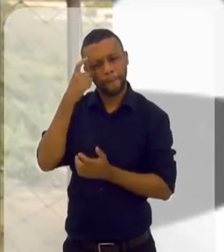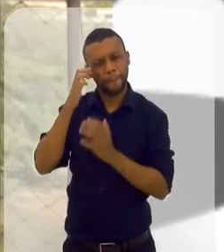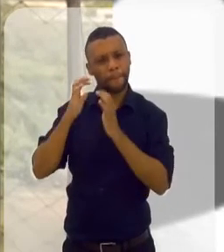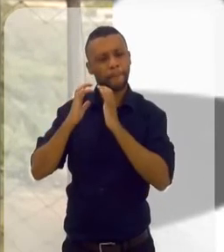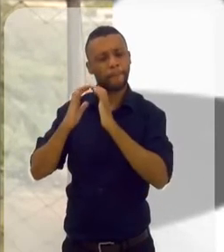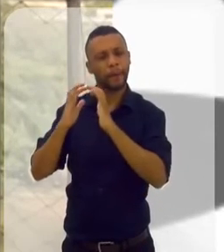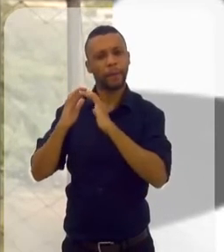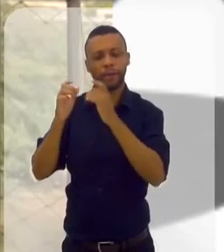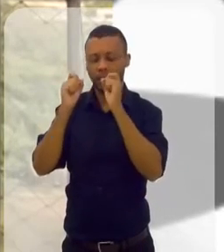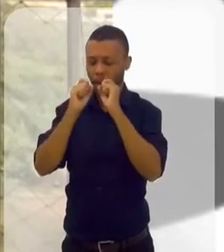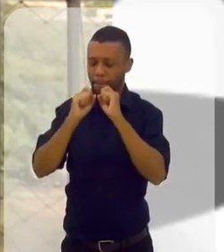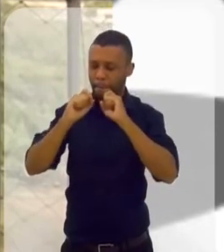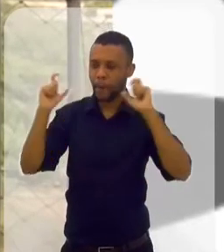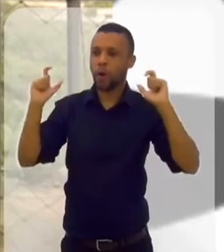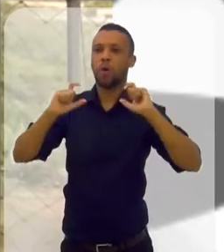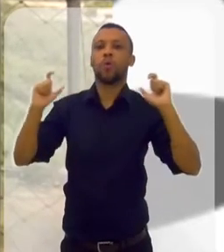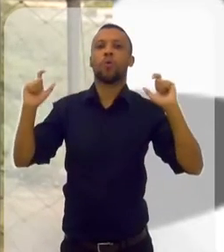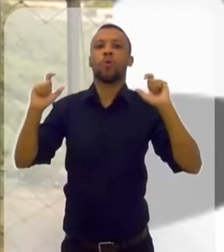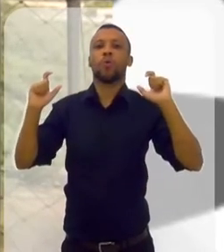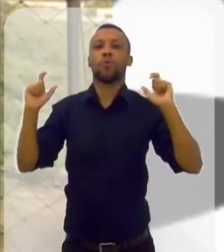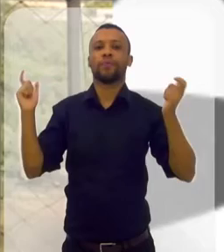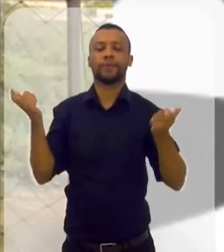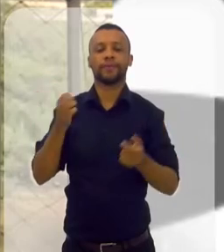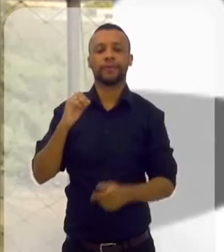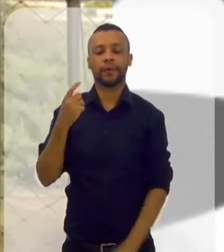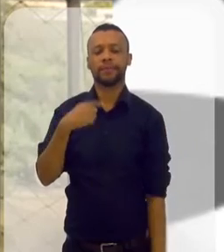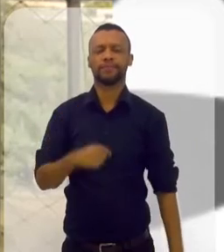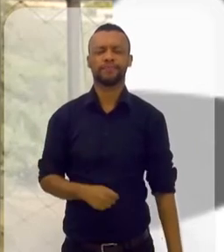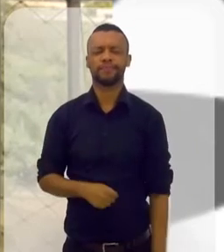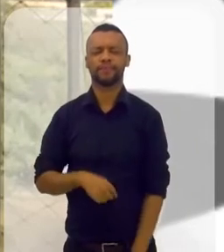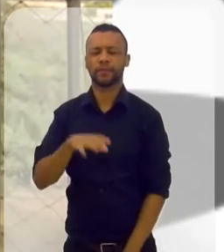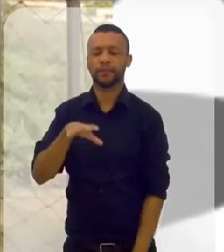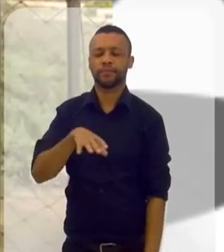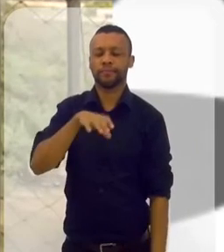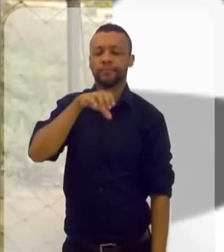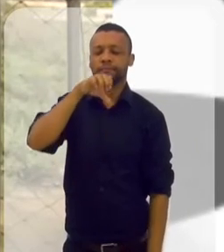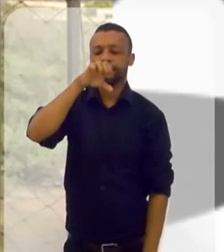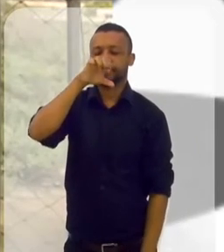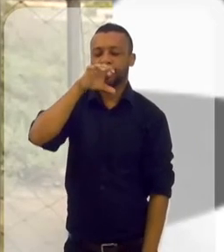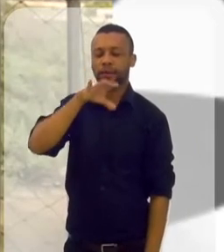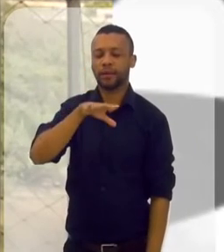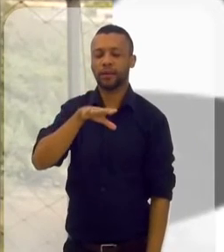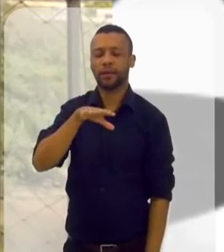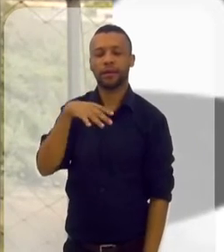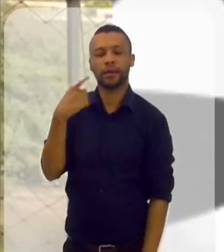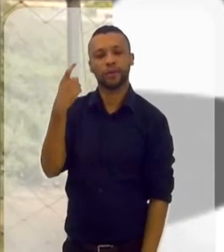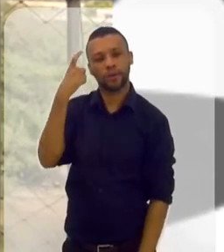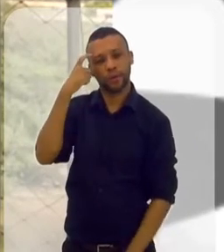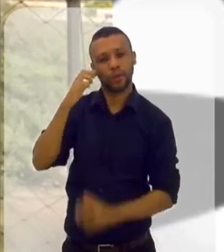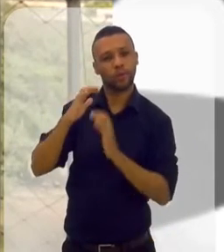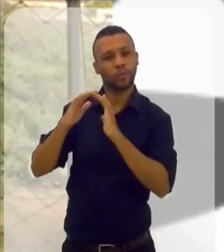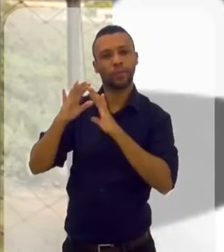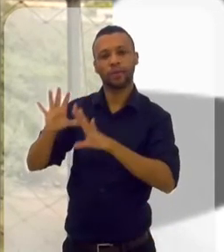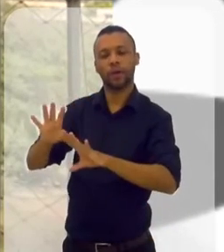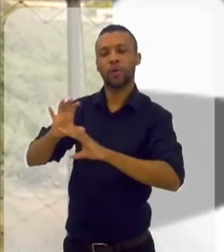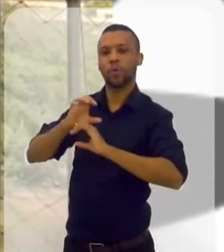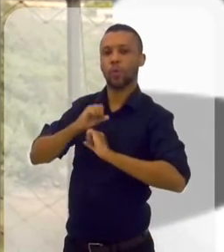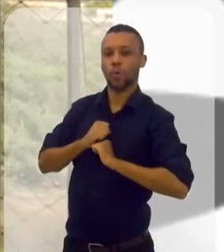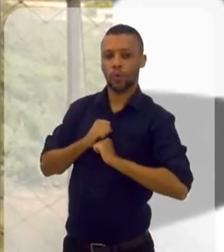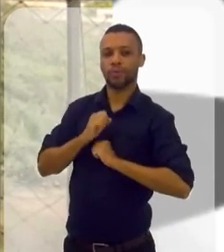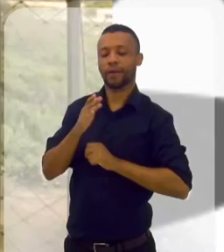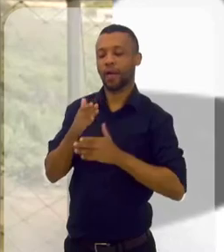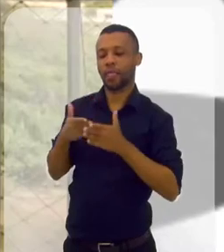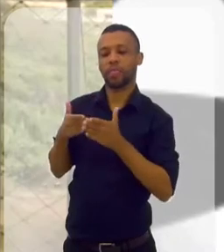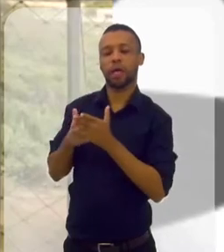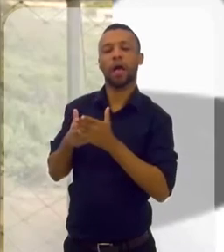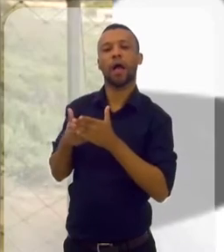A minha mente está alerta. Você fala cinco vezes para você mesma, fecha seus olhos, respira fundo, porque sua mente subconsciente já vai absorver. Isso já